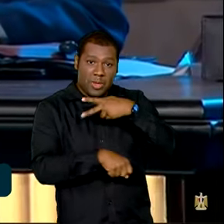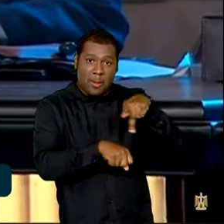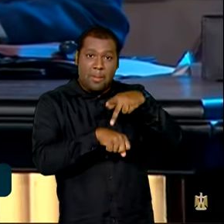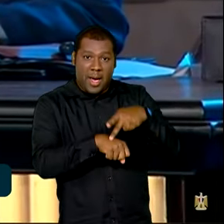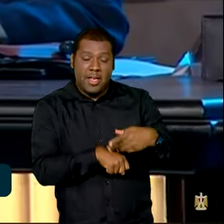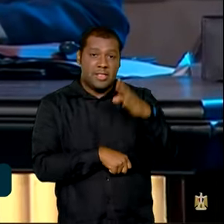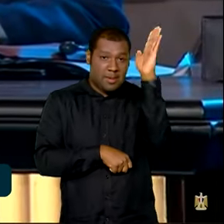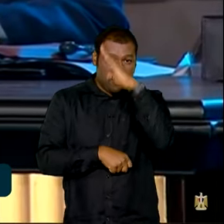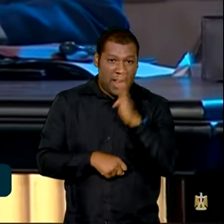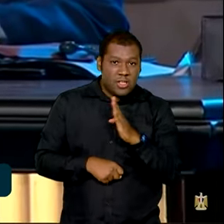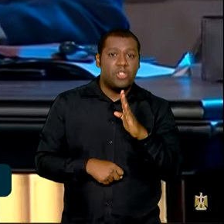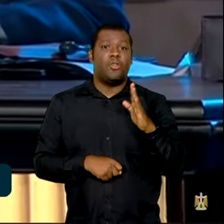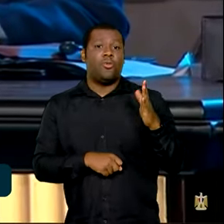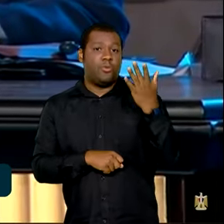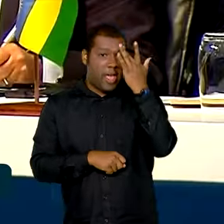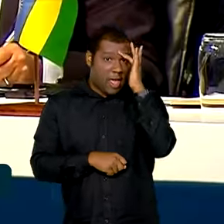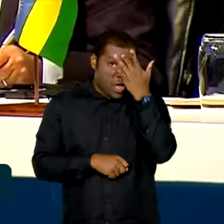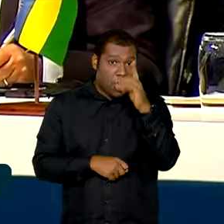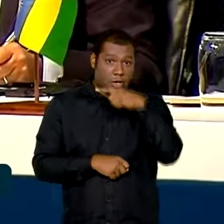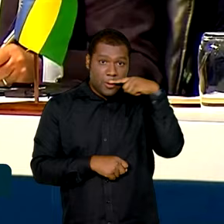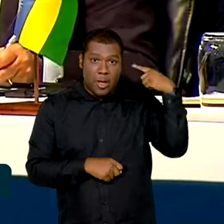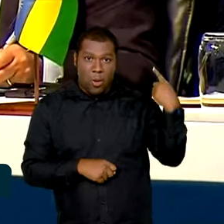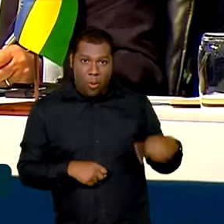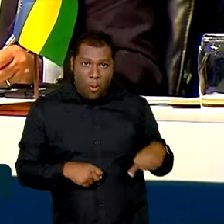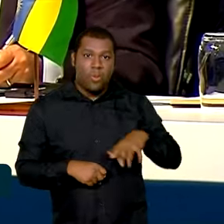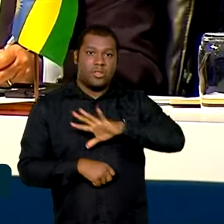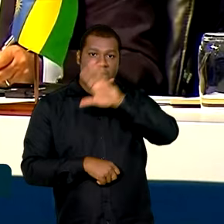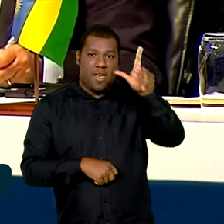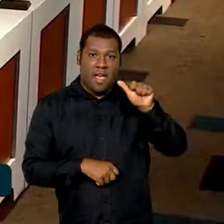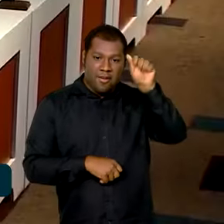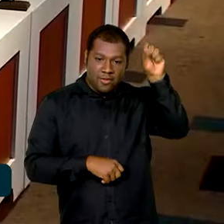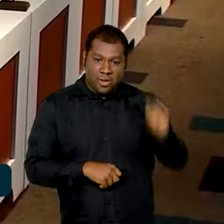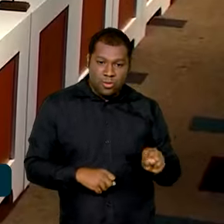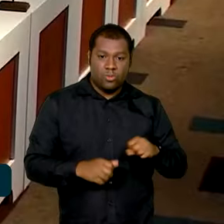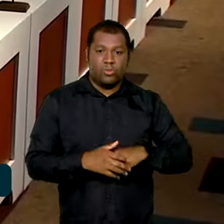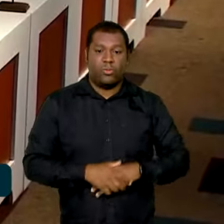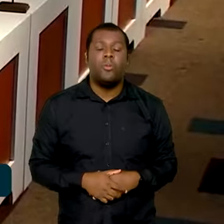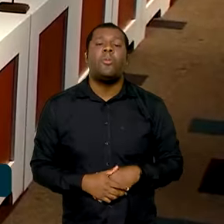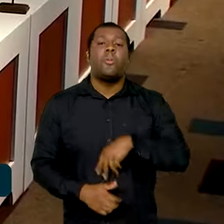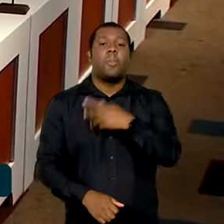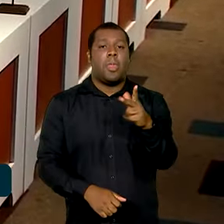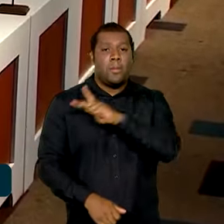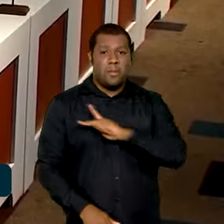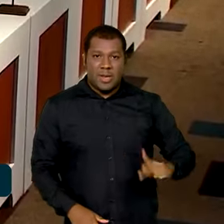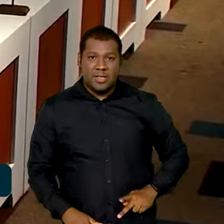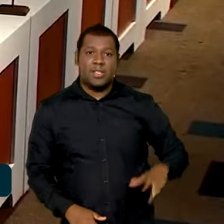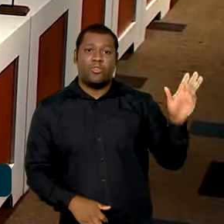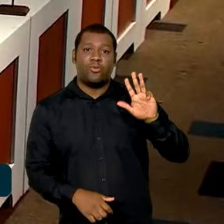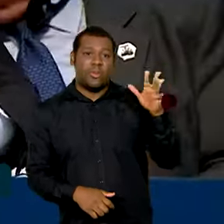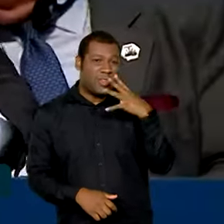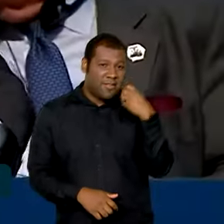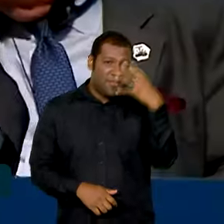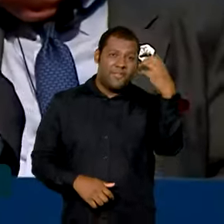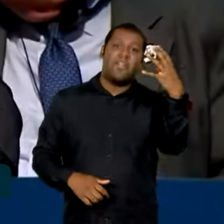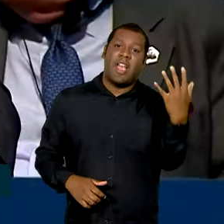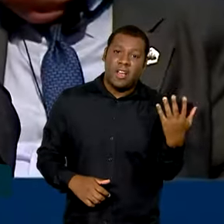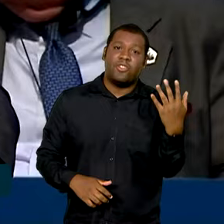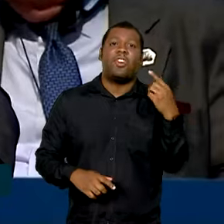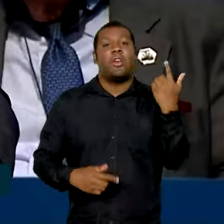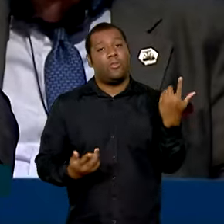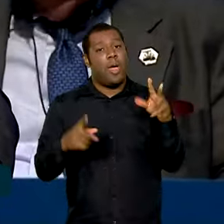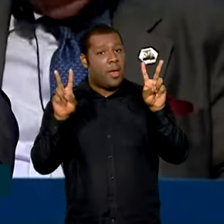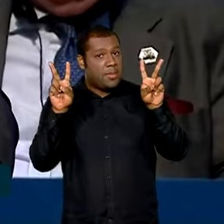Rússia, Índia, China e África do Sul. Apesar de essa ser uma viagem considerada mais política, a expectativa é que o governo